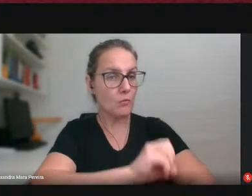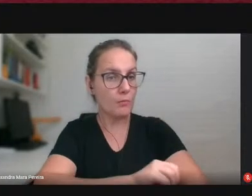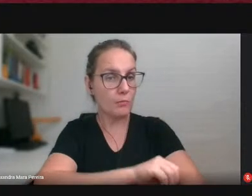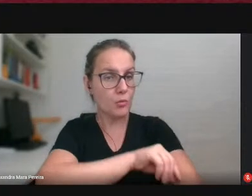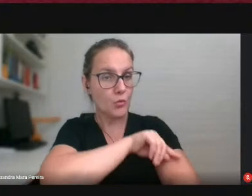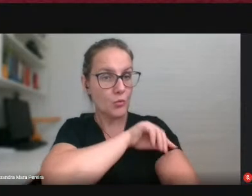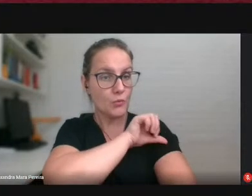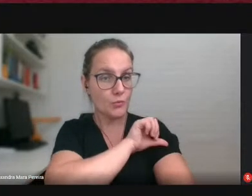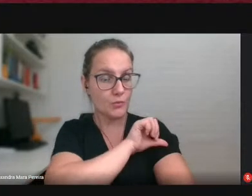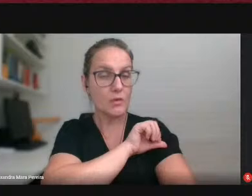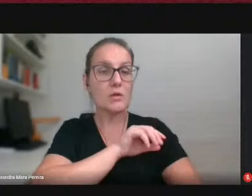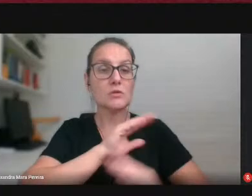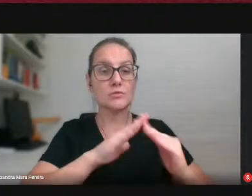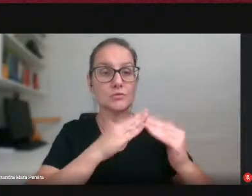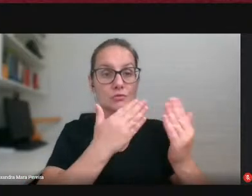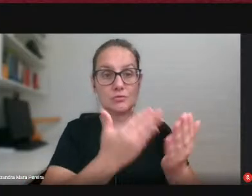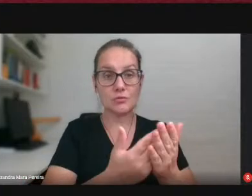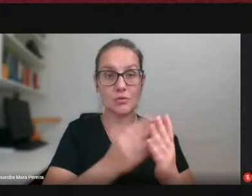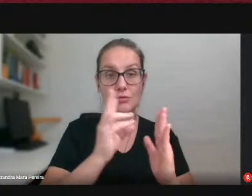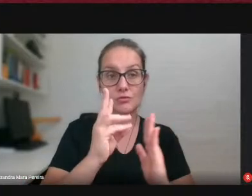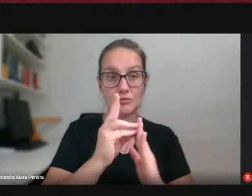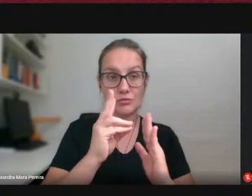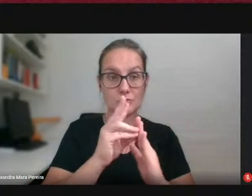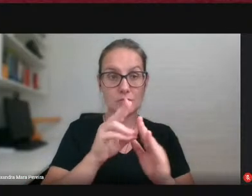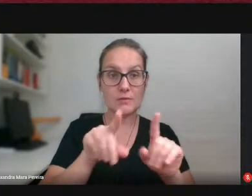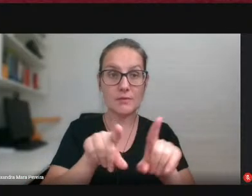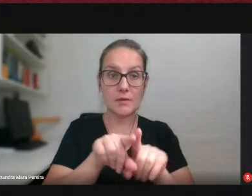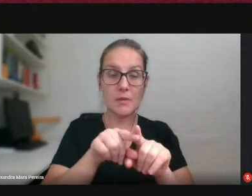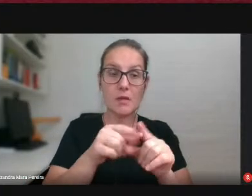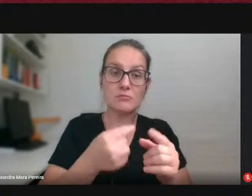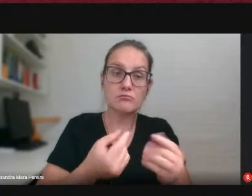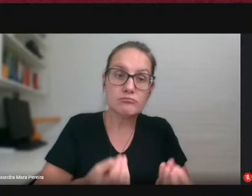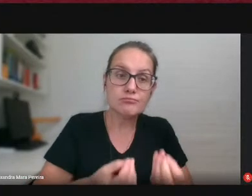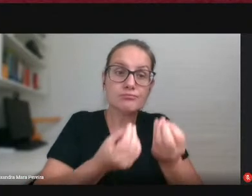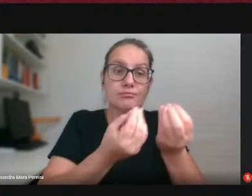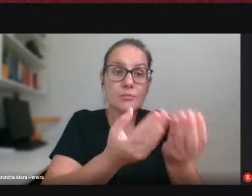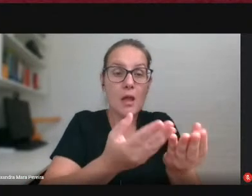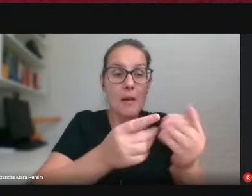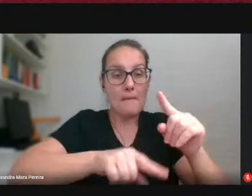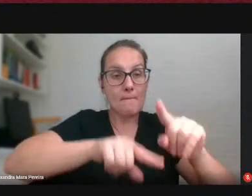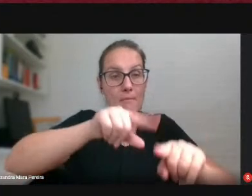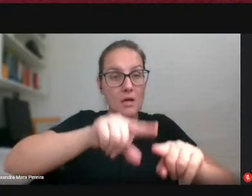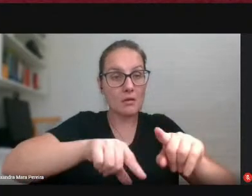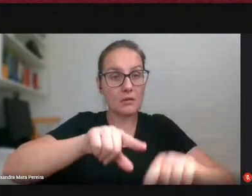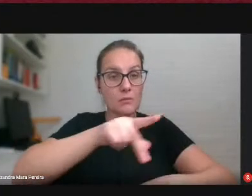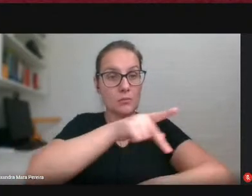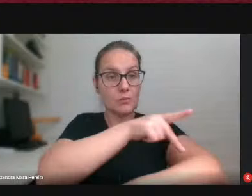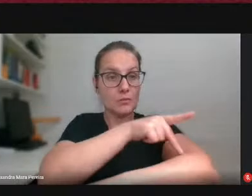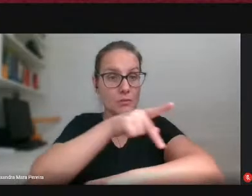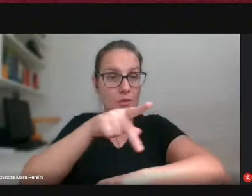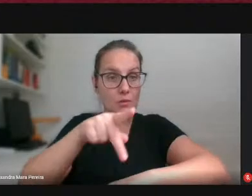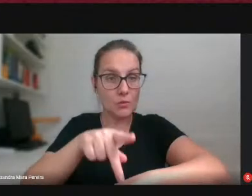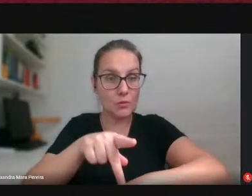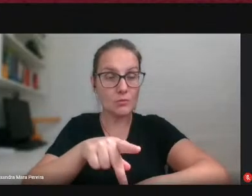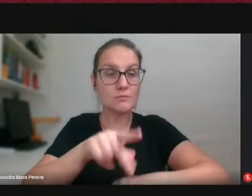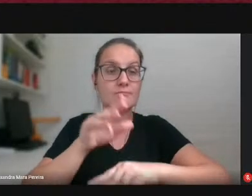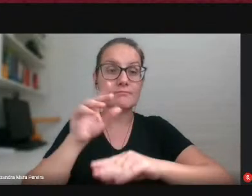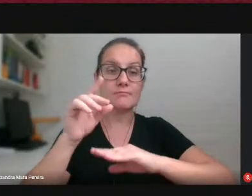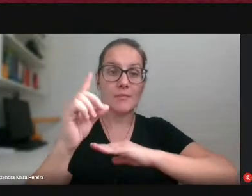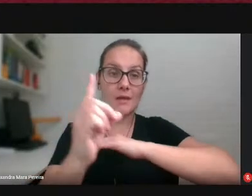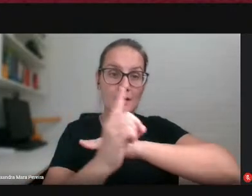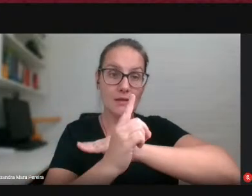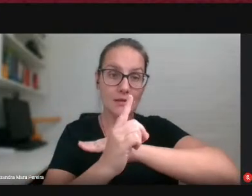indígenas e oferecer recursos didáticos e pedagógicos que atendam as